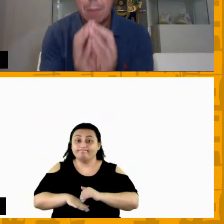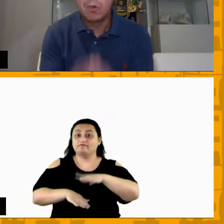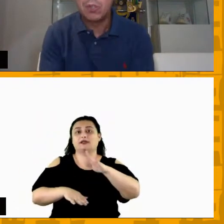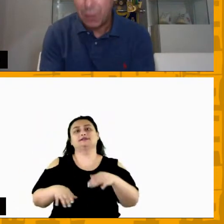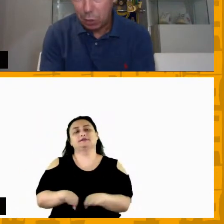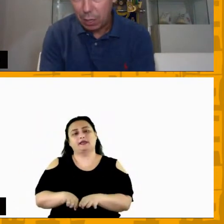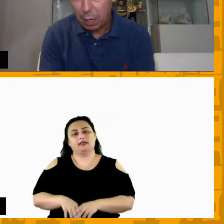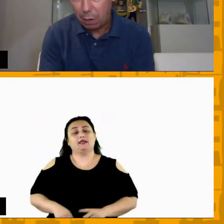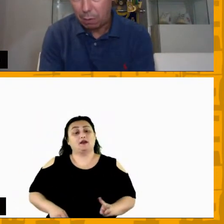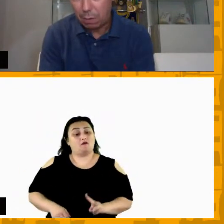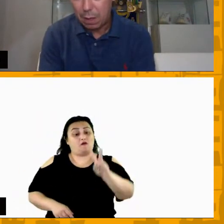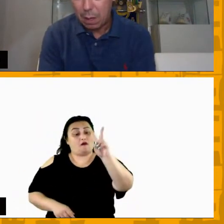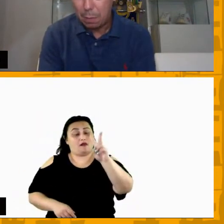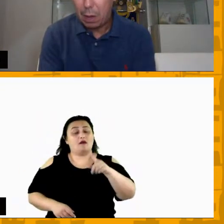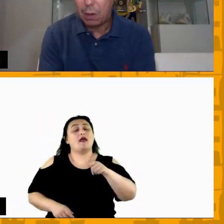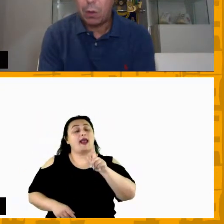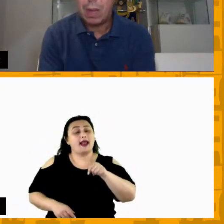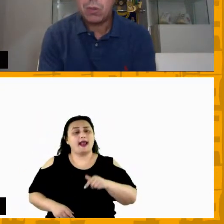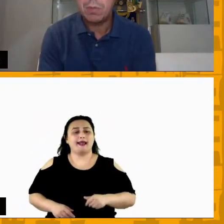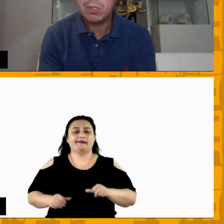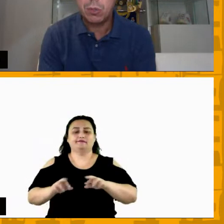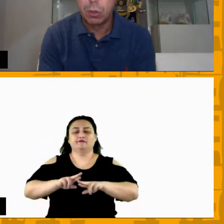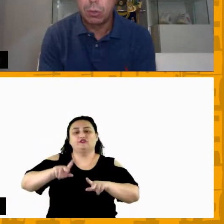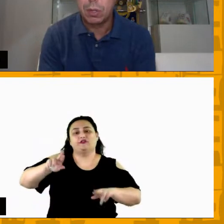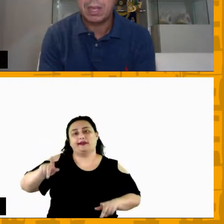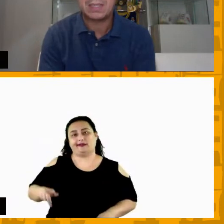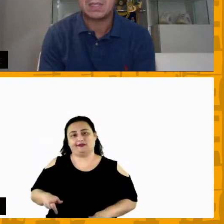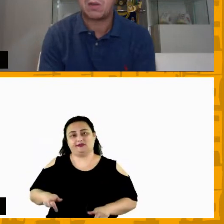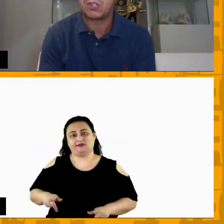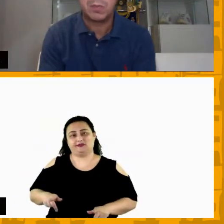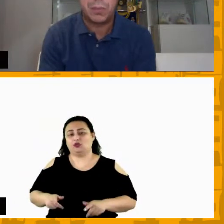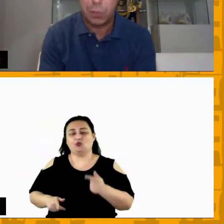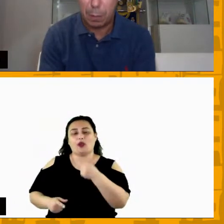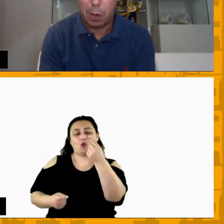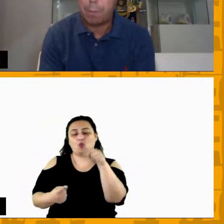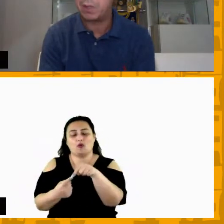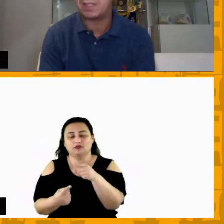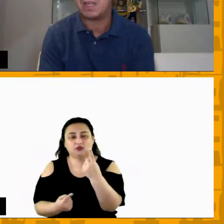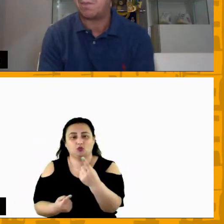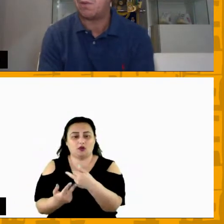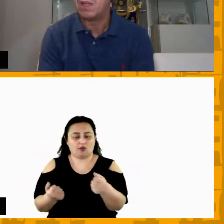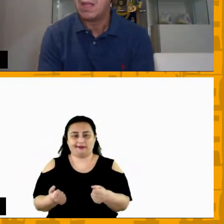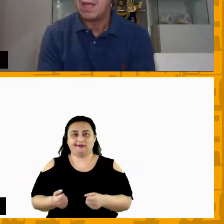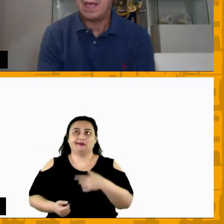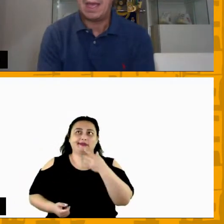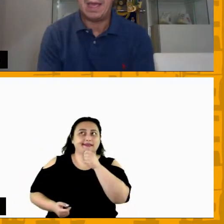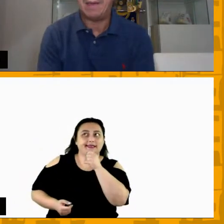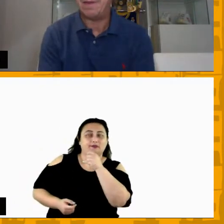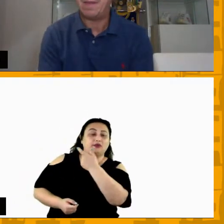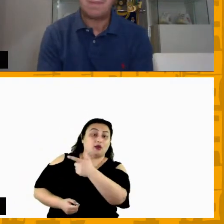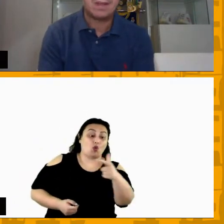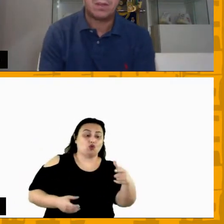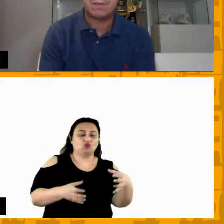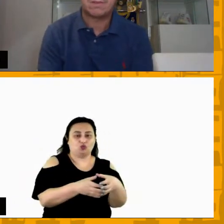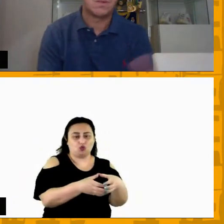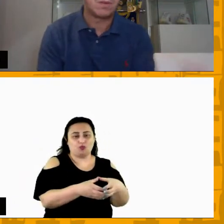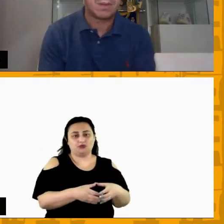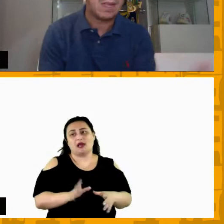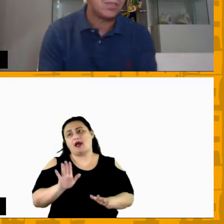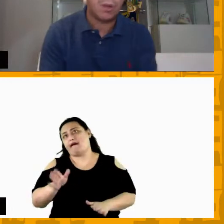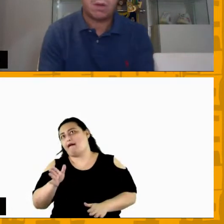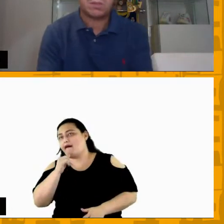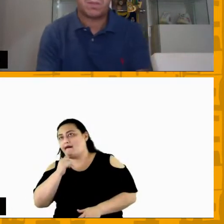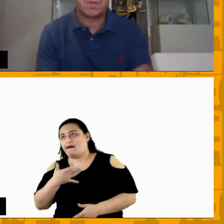sucesso ele é multifatorial Paulo eu acho um absurdo em relação aos times de futebol por exemplo perdeu